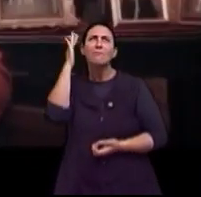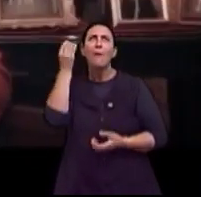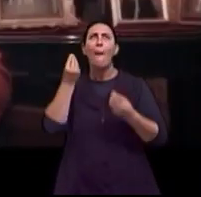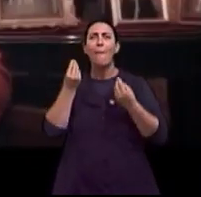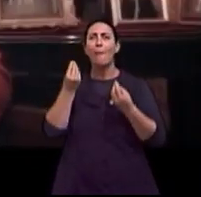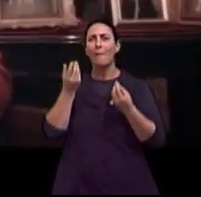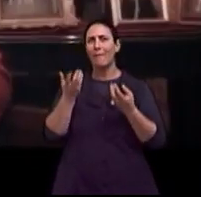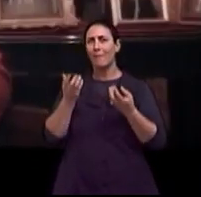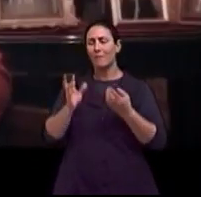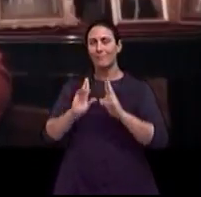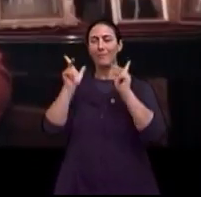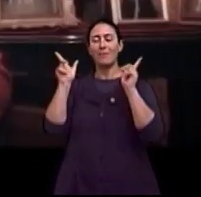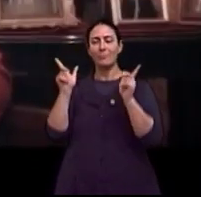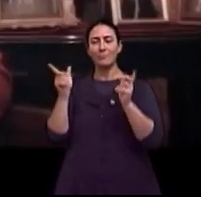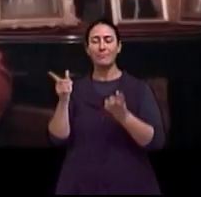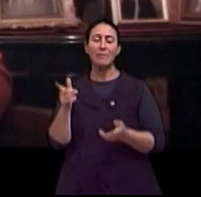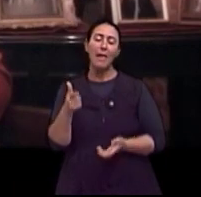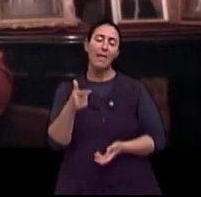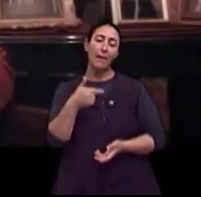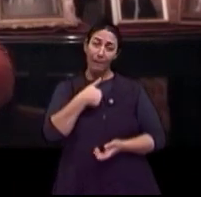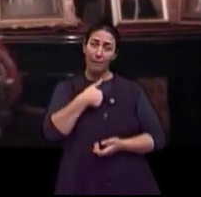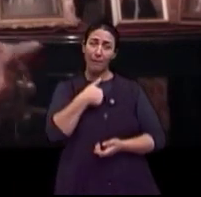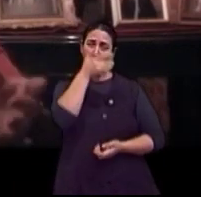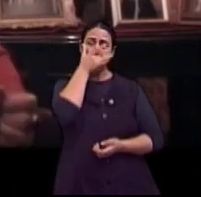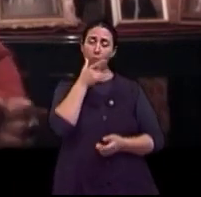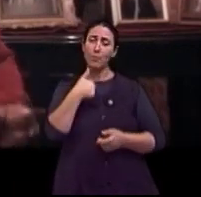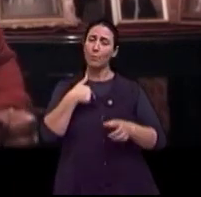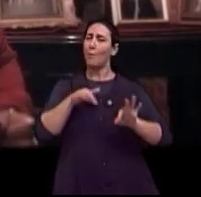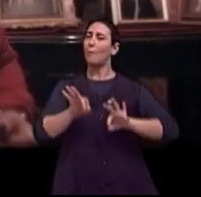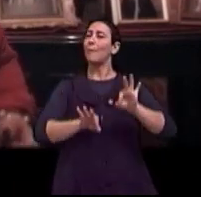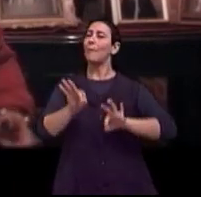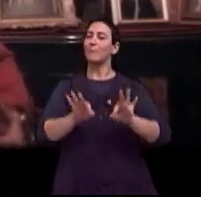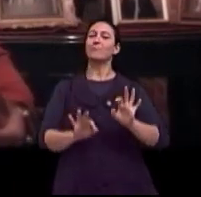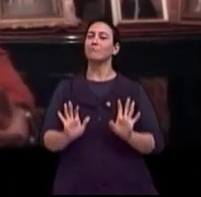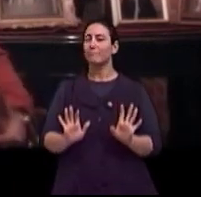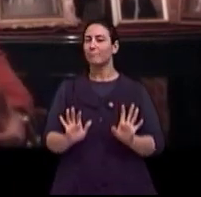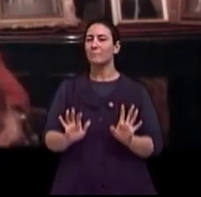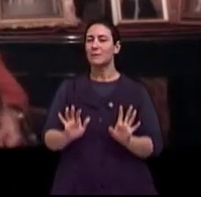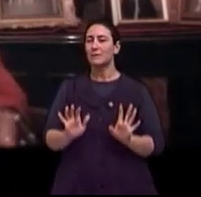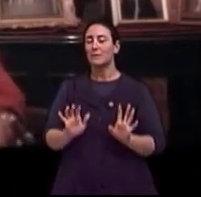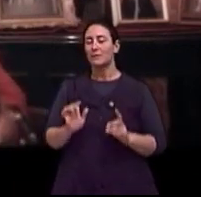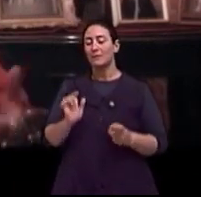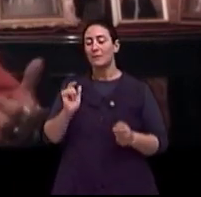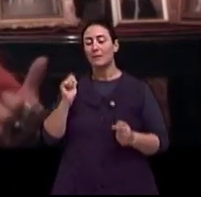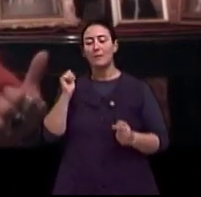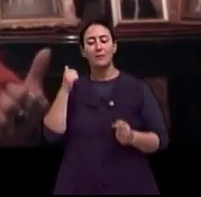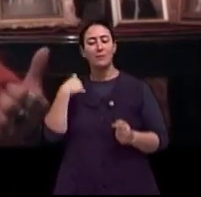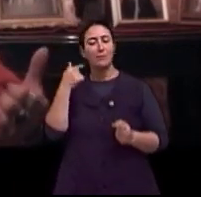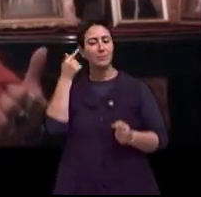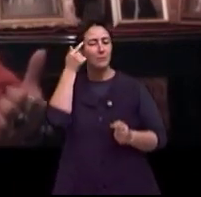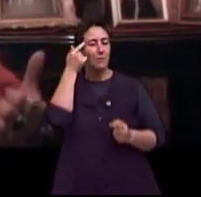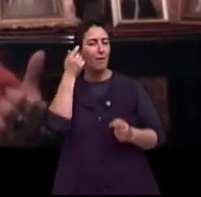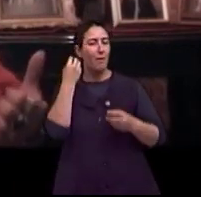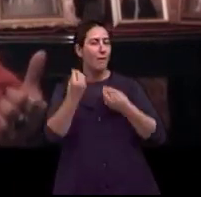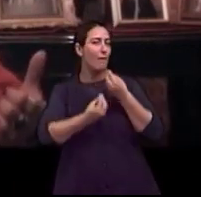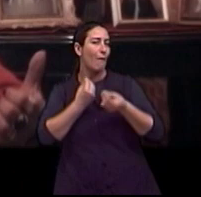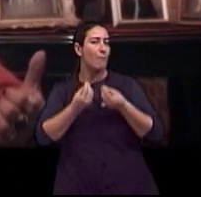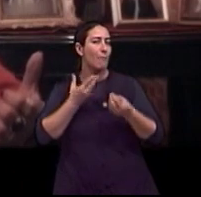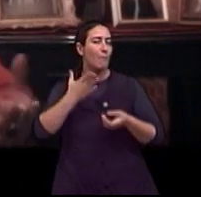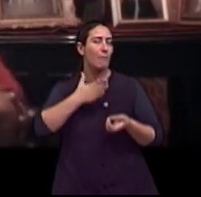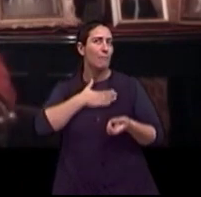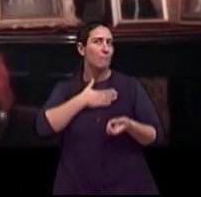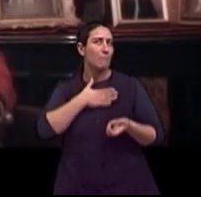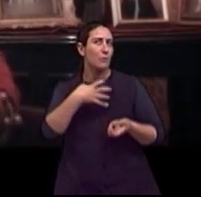me preparando pra desenvolver um lado sexual mais independente